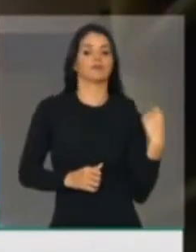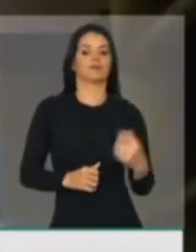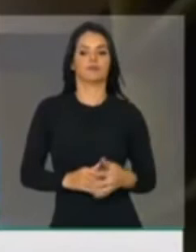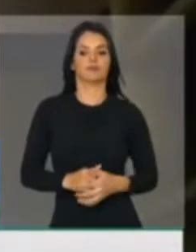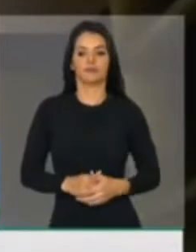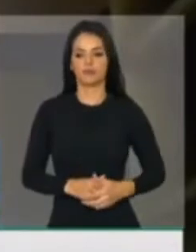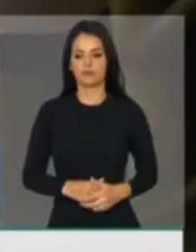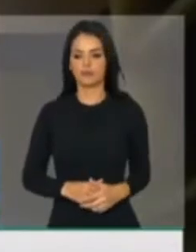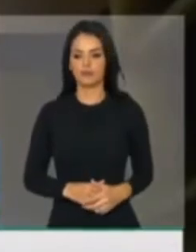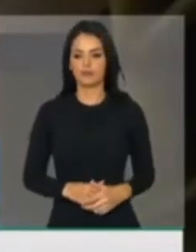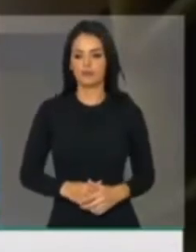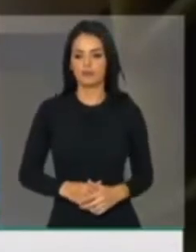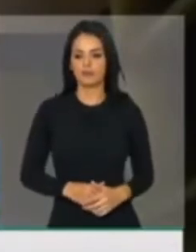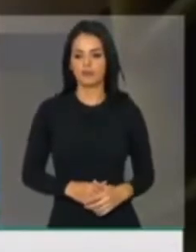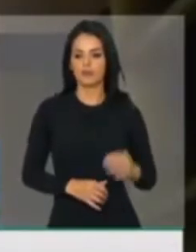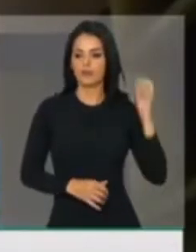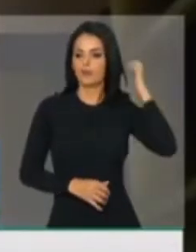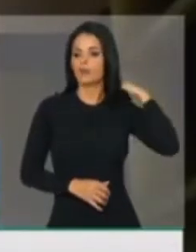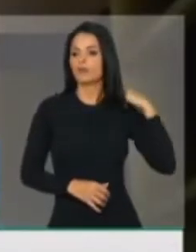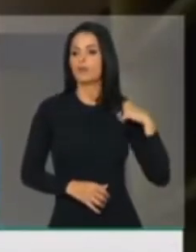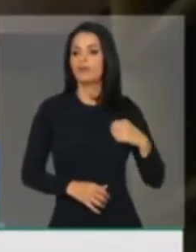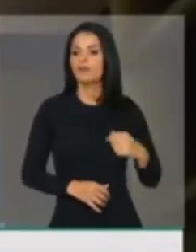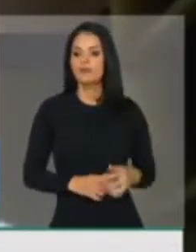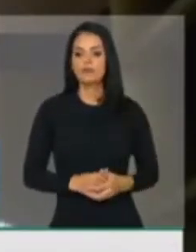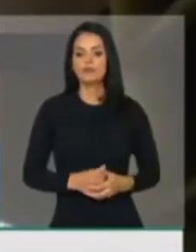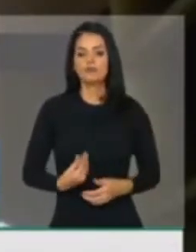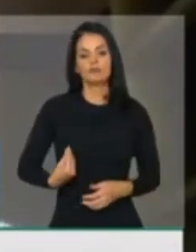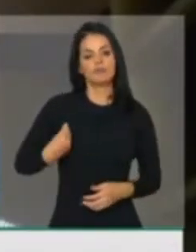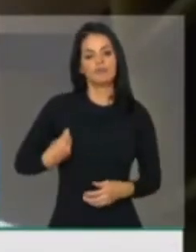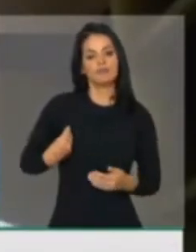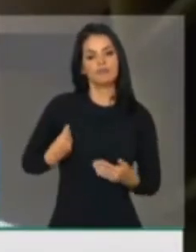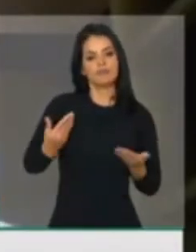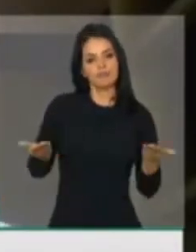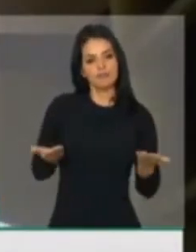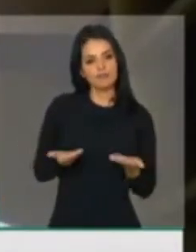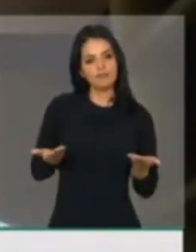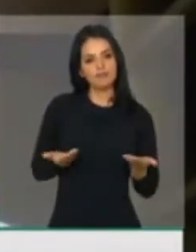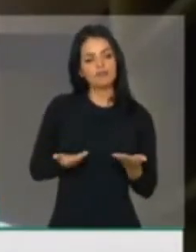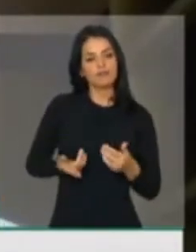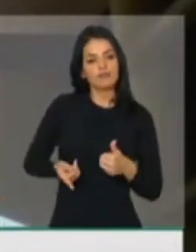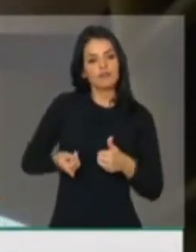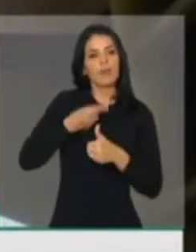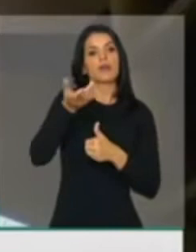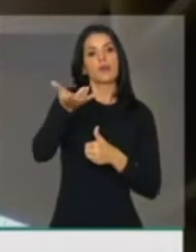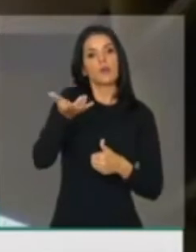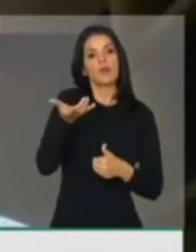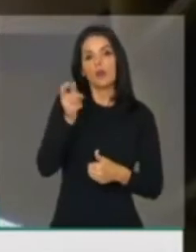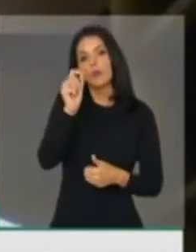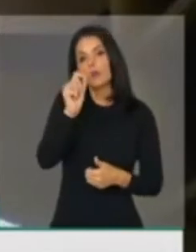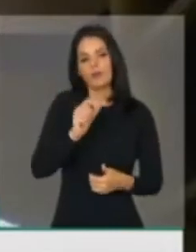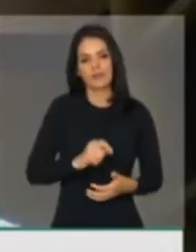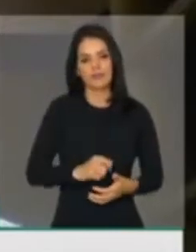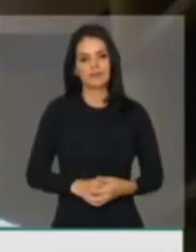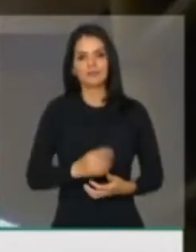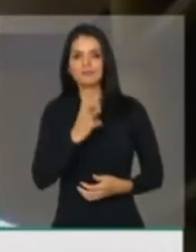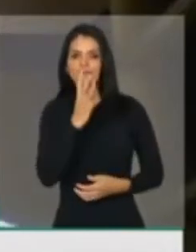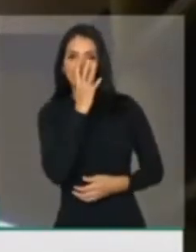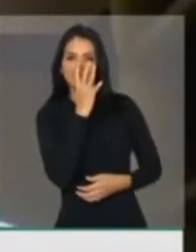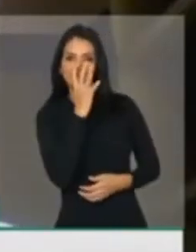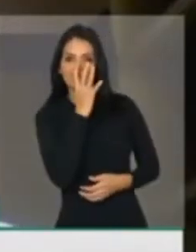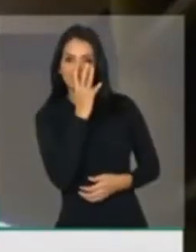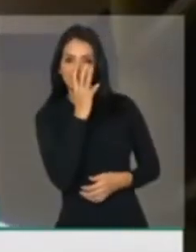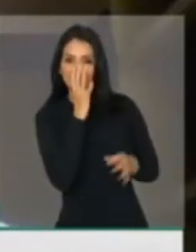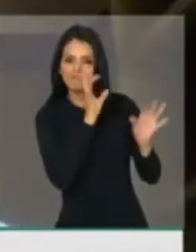nos ouvindo. Nós gostaríamos aqui de, em primeiro lugar, observar